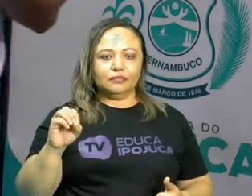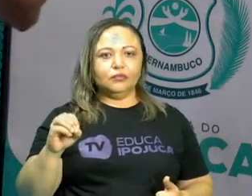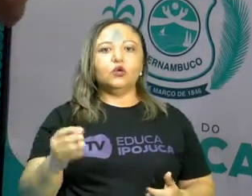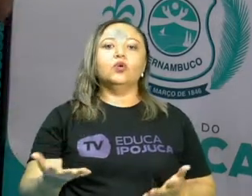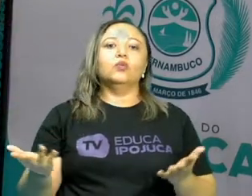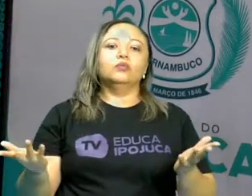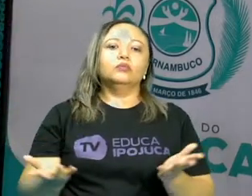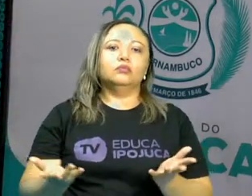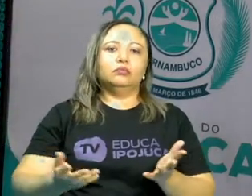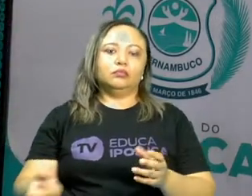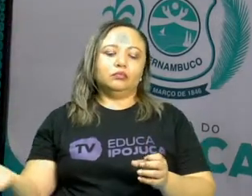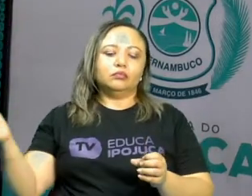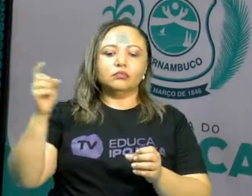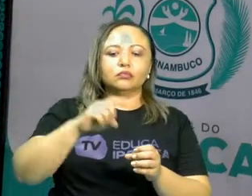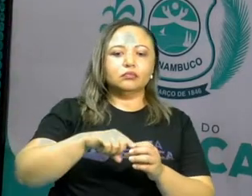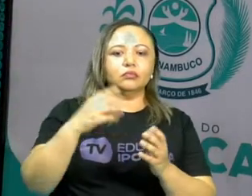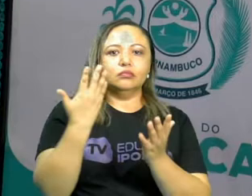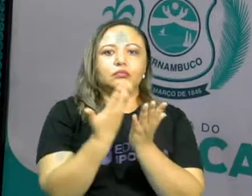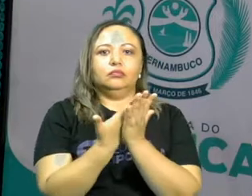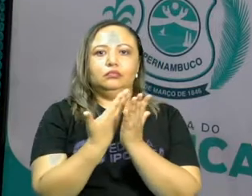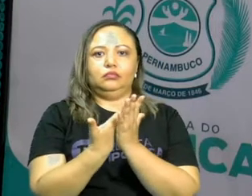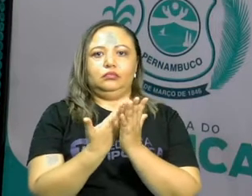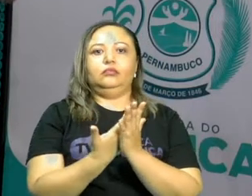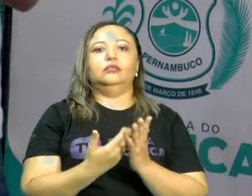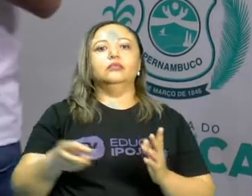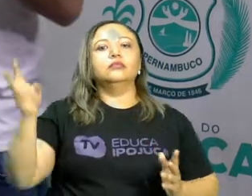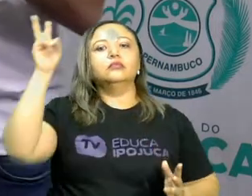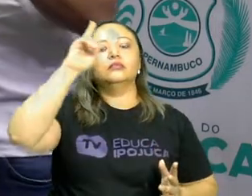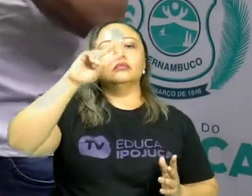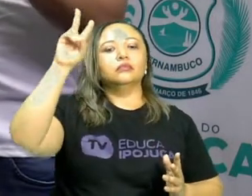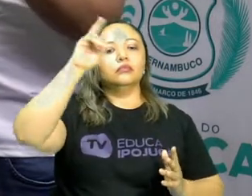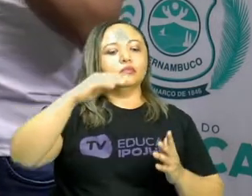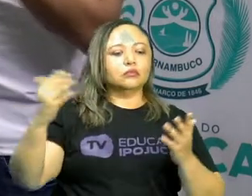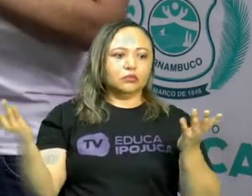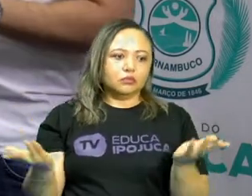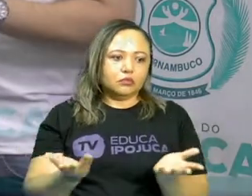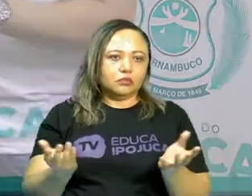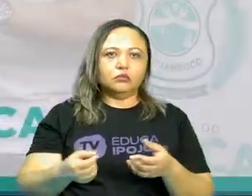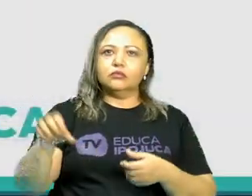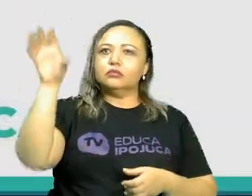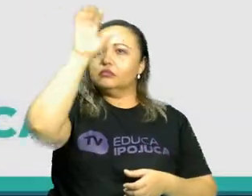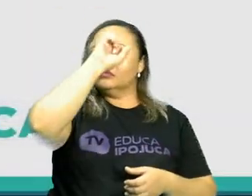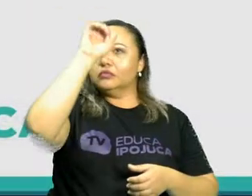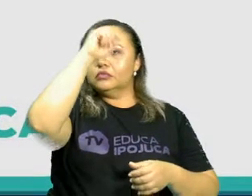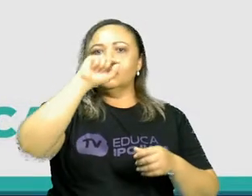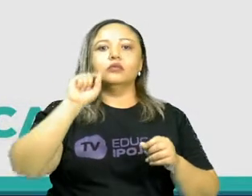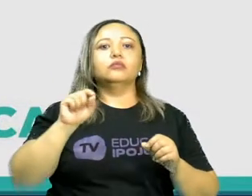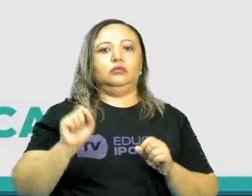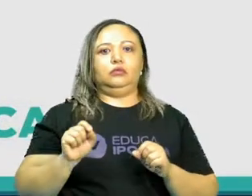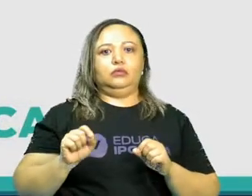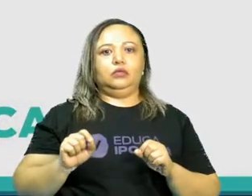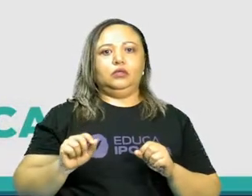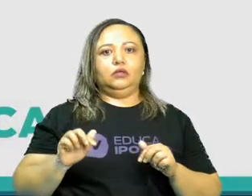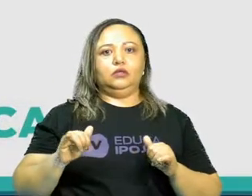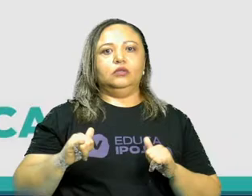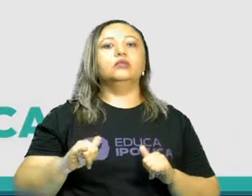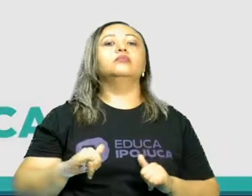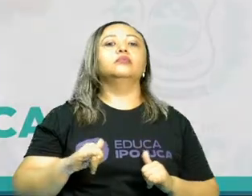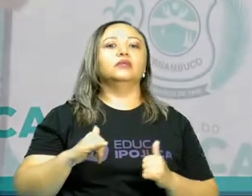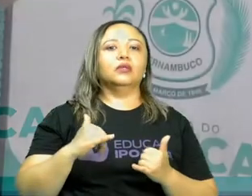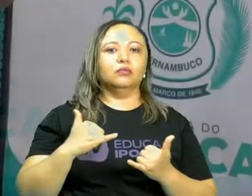retomar então com as nossas aulas de história. E hoje nós vamos falar sobre a proclamação da república.